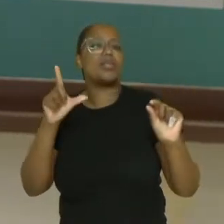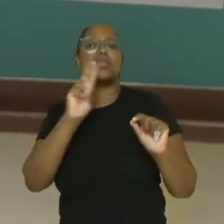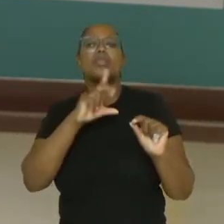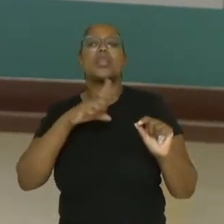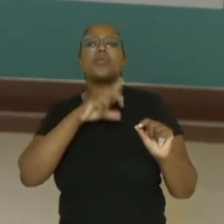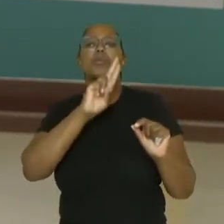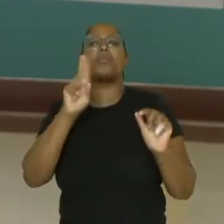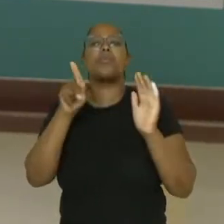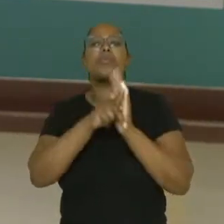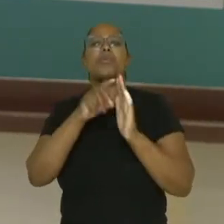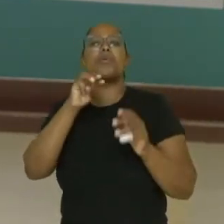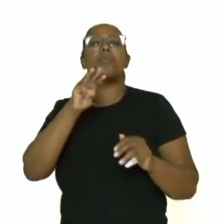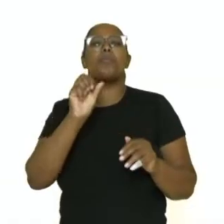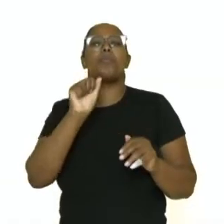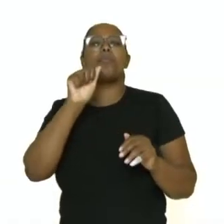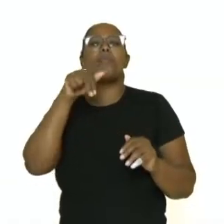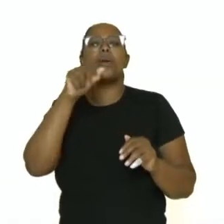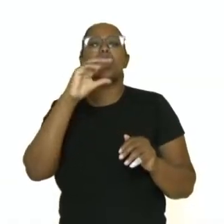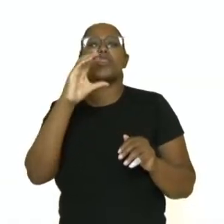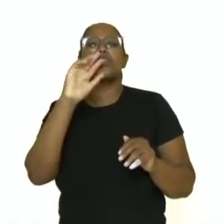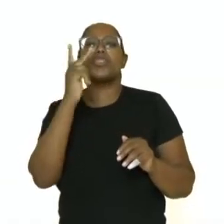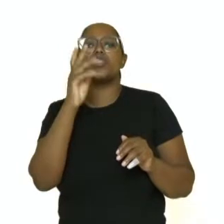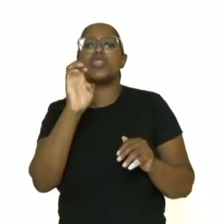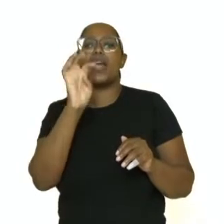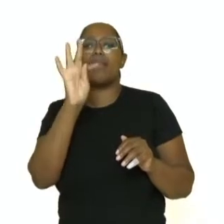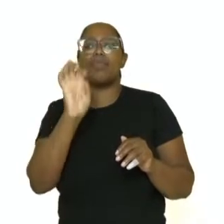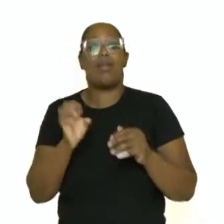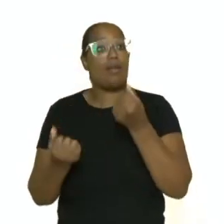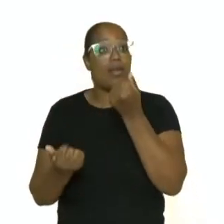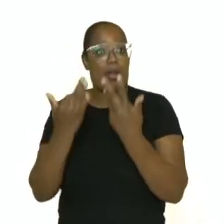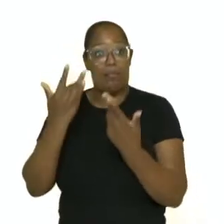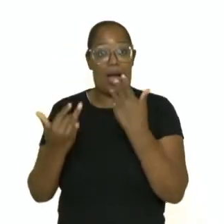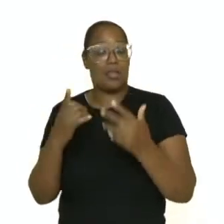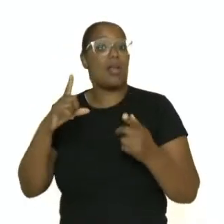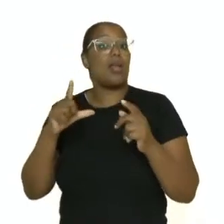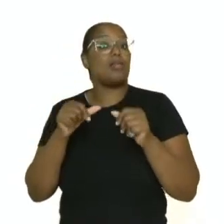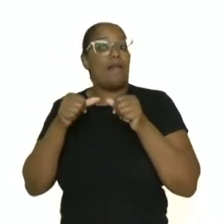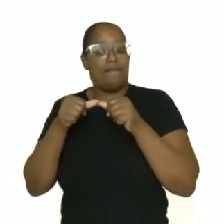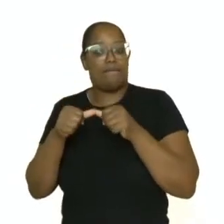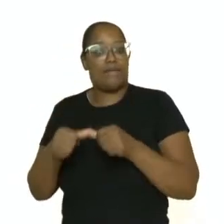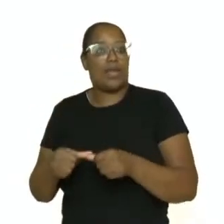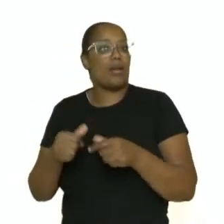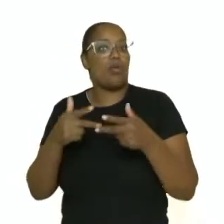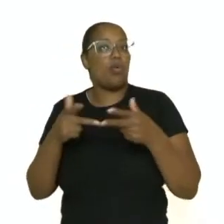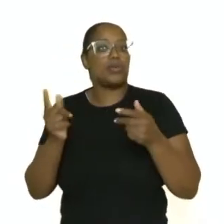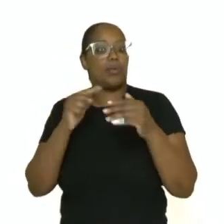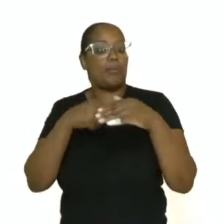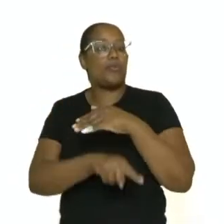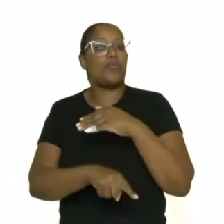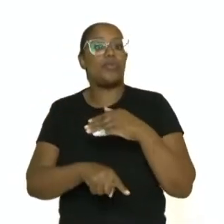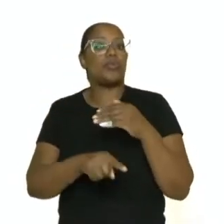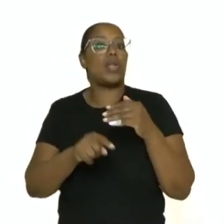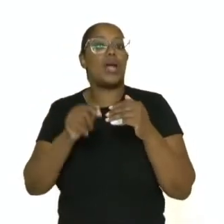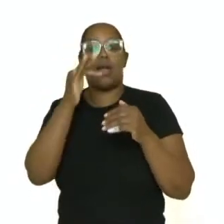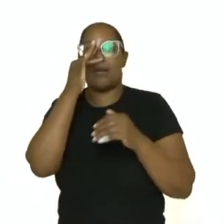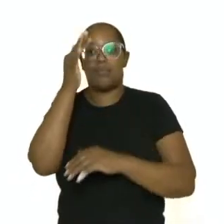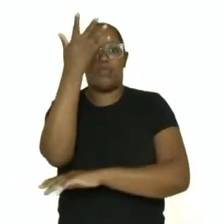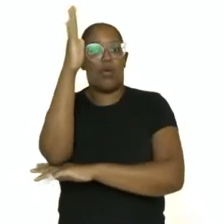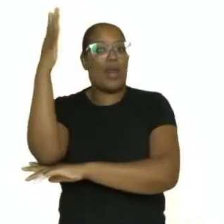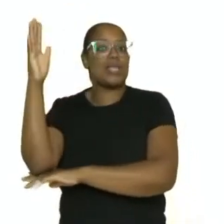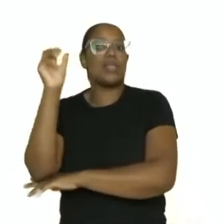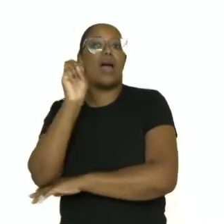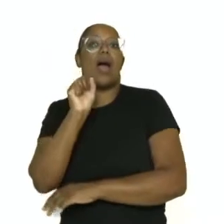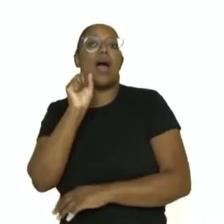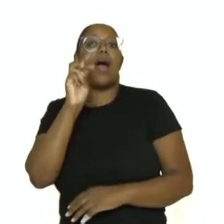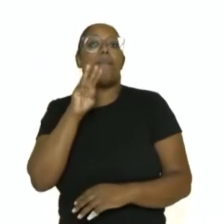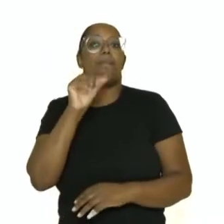Olha lá. Queimadas deixam marcas profundas na Amazônia. É uma reportagem publicada em 23 de 8 de